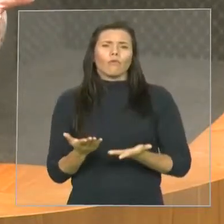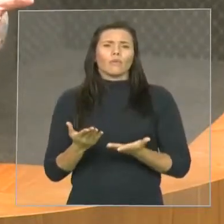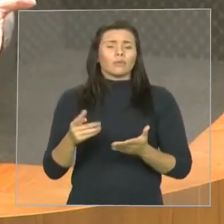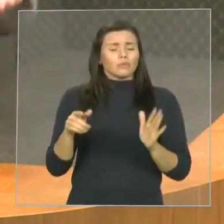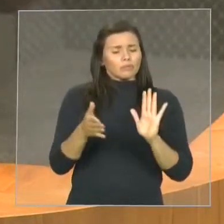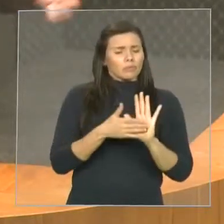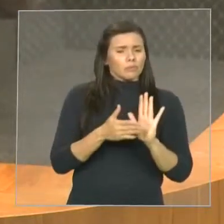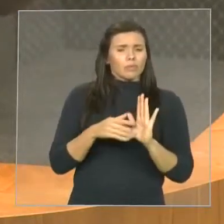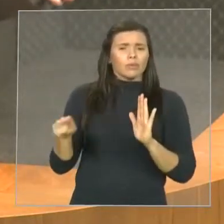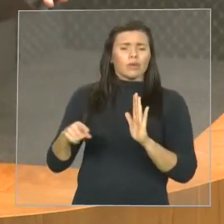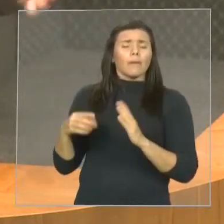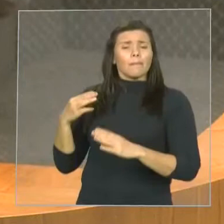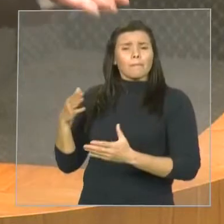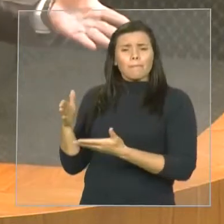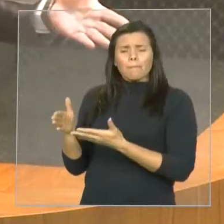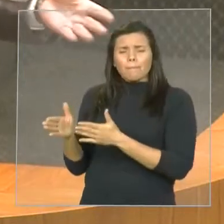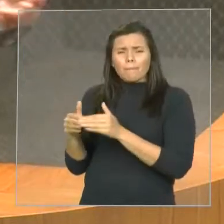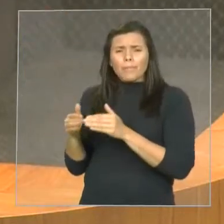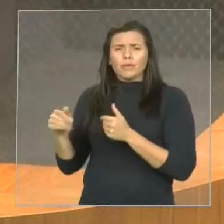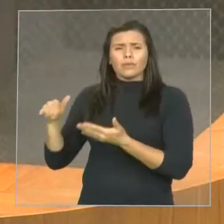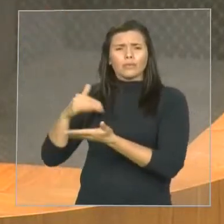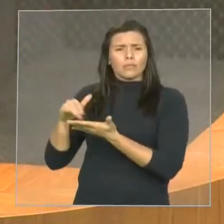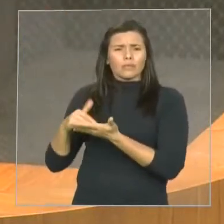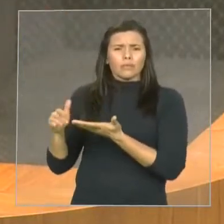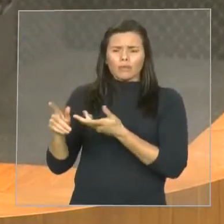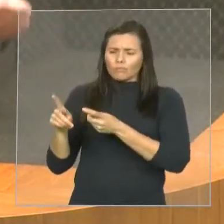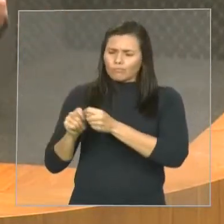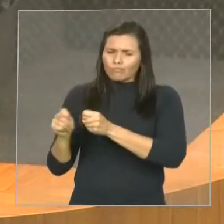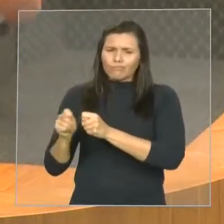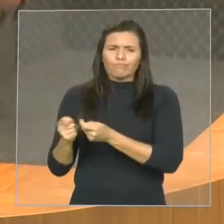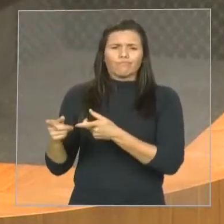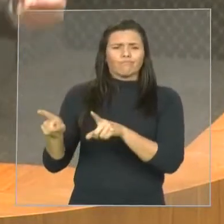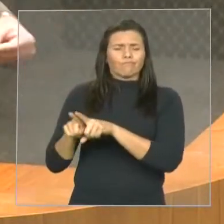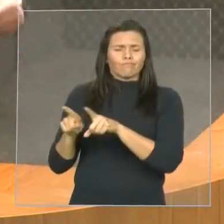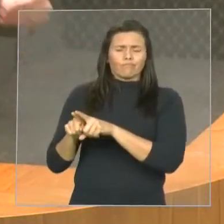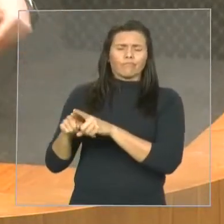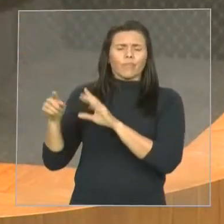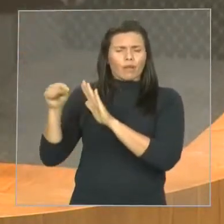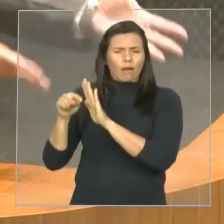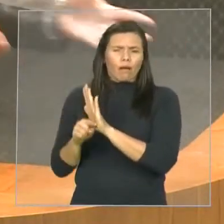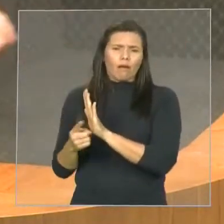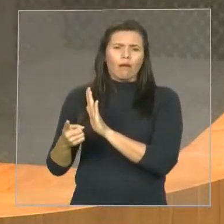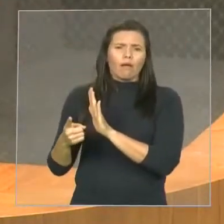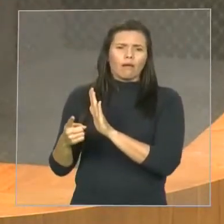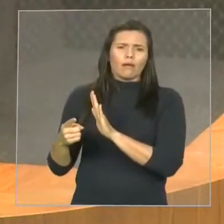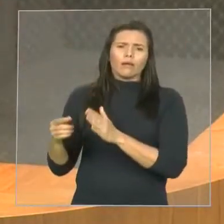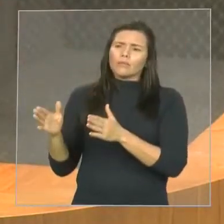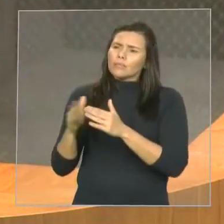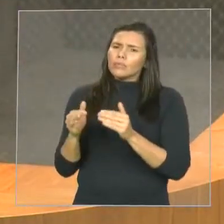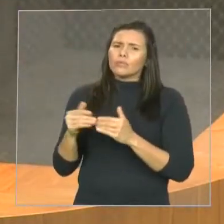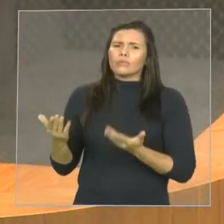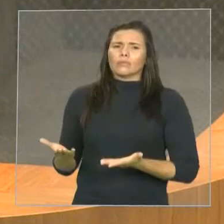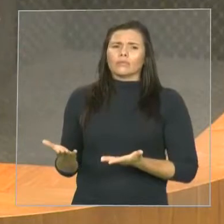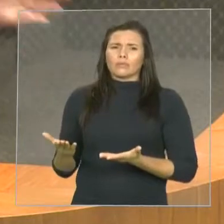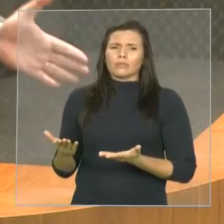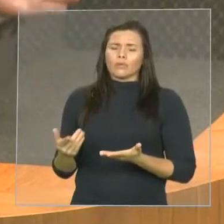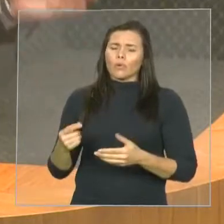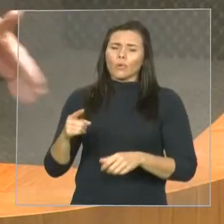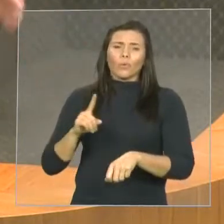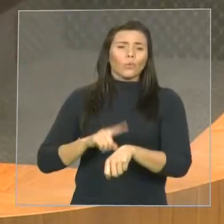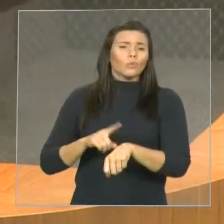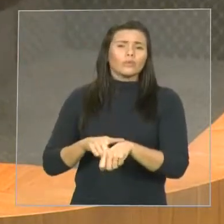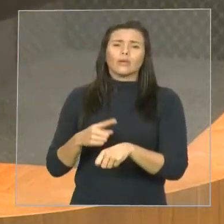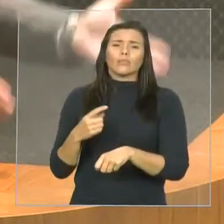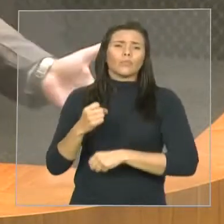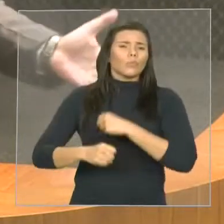vai ser o seguinte, vai ser uma carência de quatro anos. O Estado vai deixar de pagar o empréstimo do bem-de-a durante quatro anos. As condições de